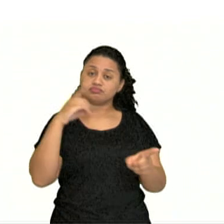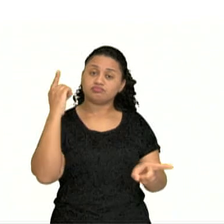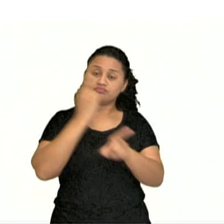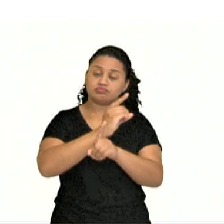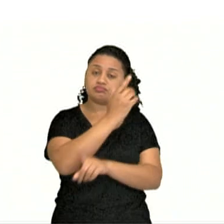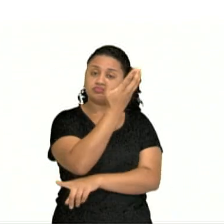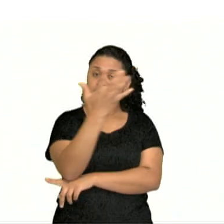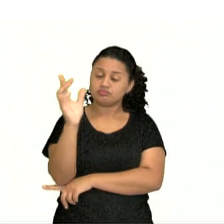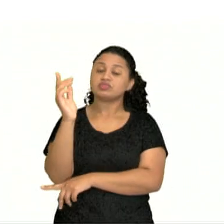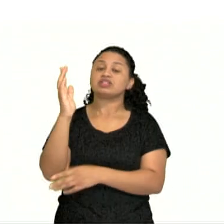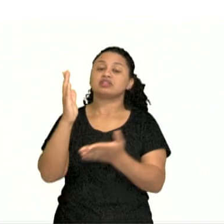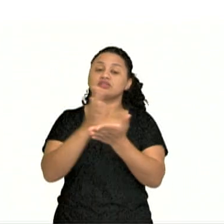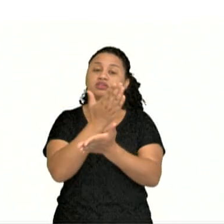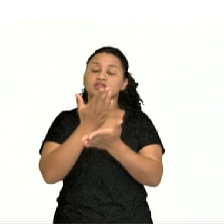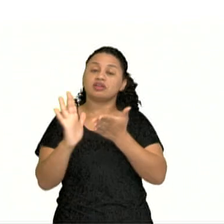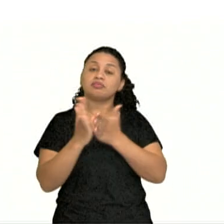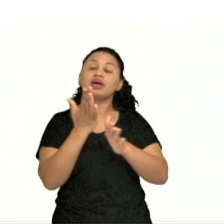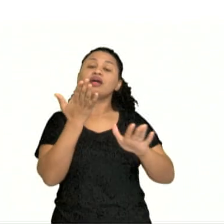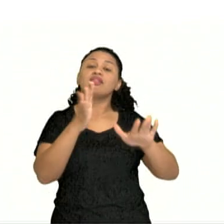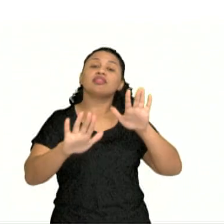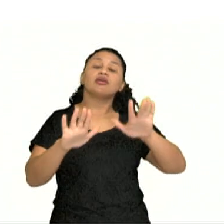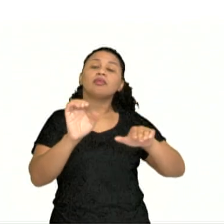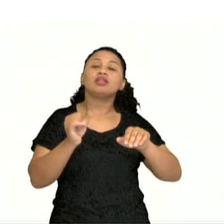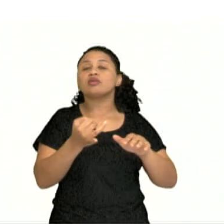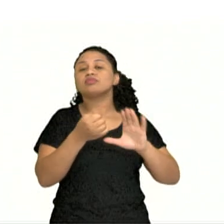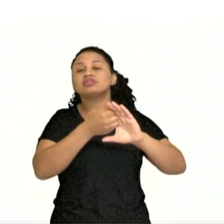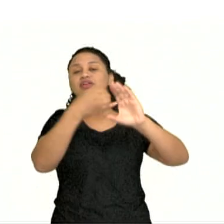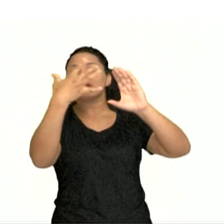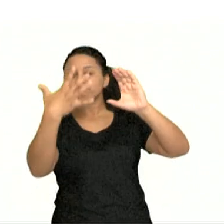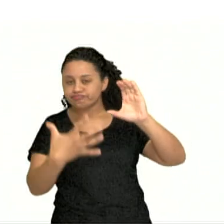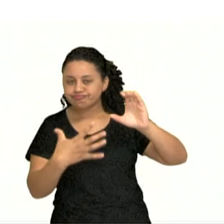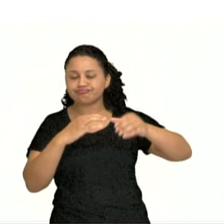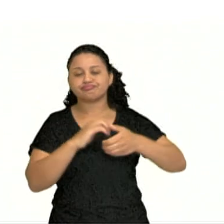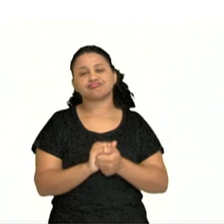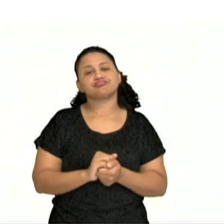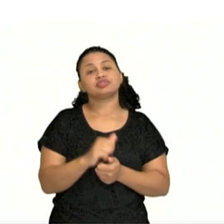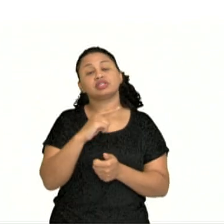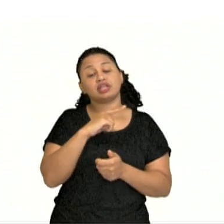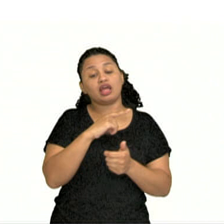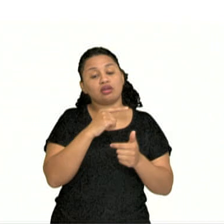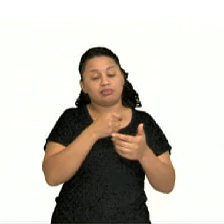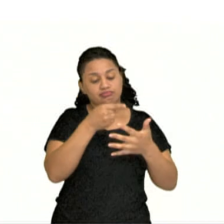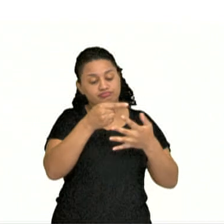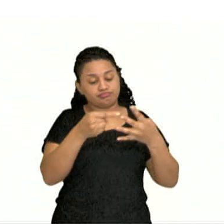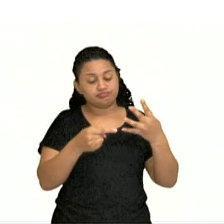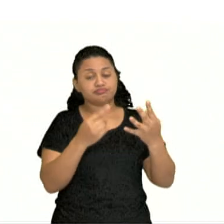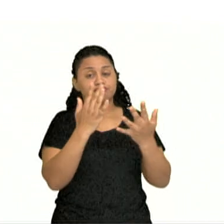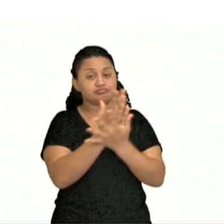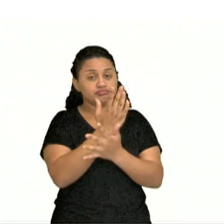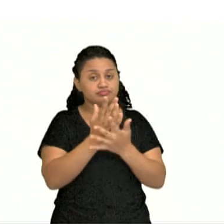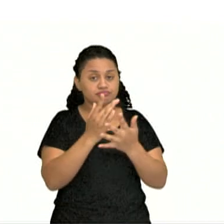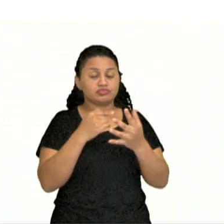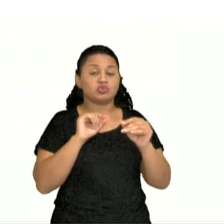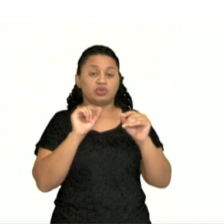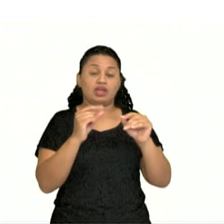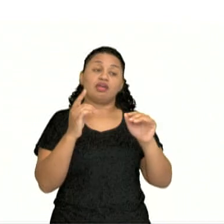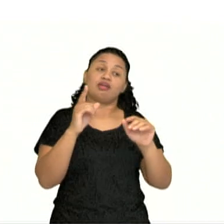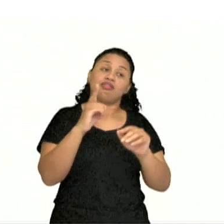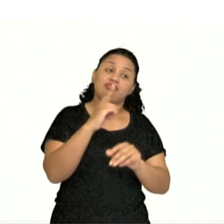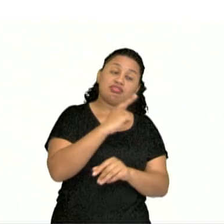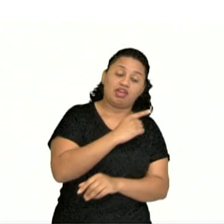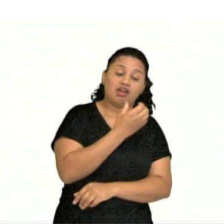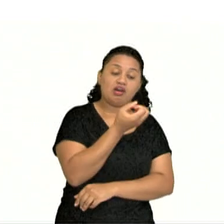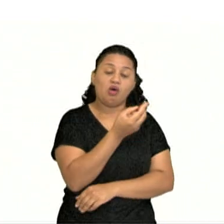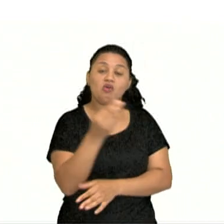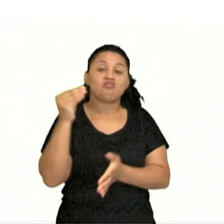são separadas de acordo com alguns critérios. Nós fazemos uma classificação delas pela presença